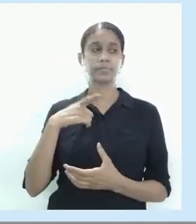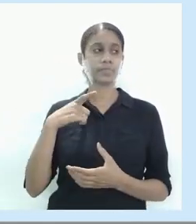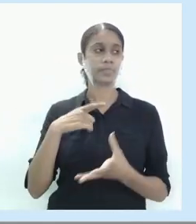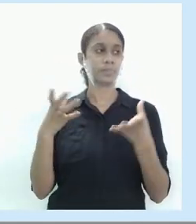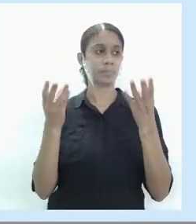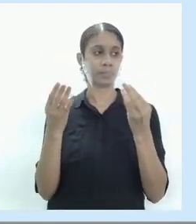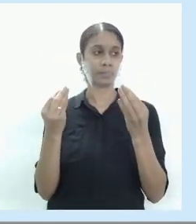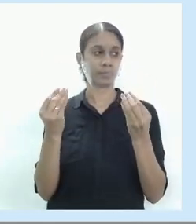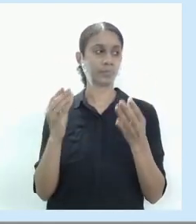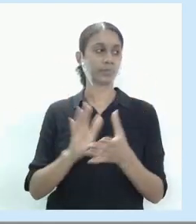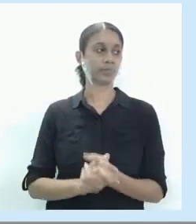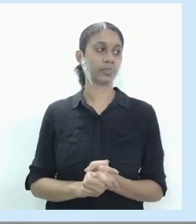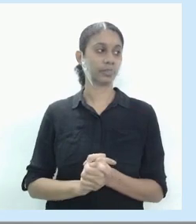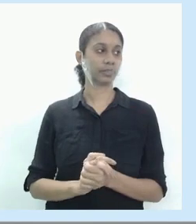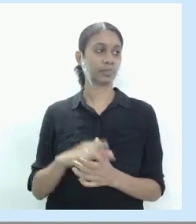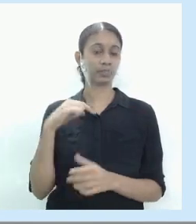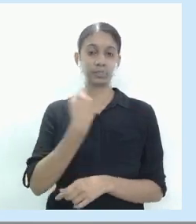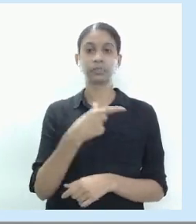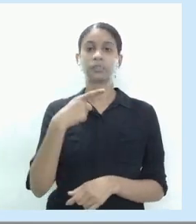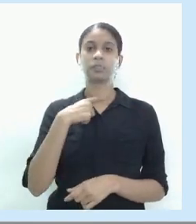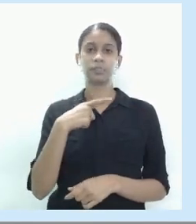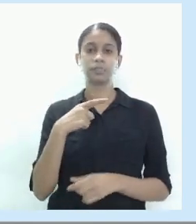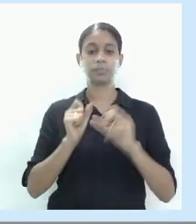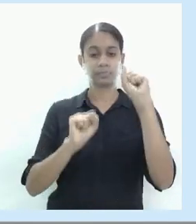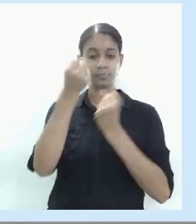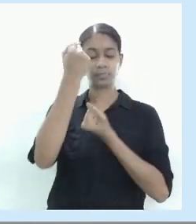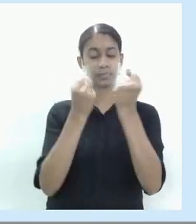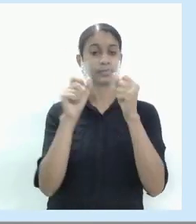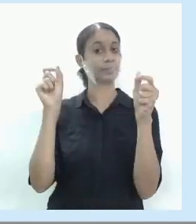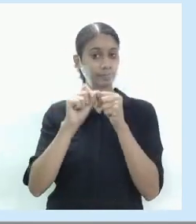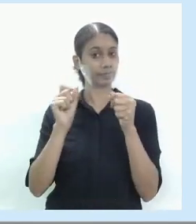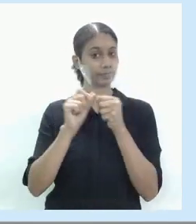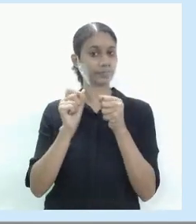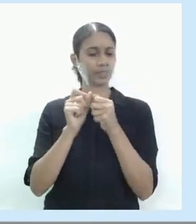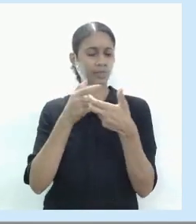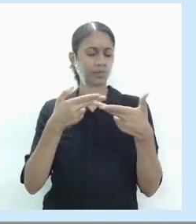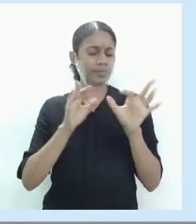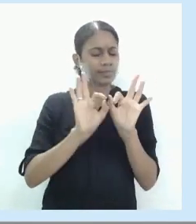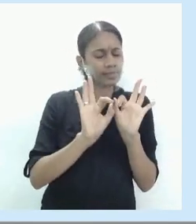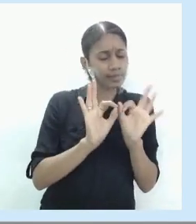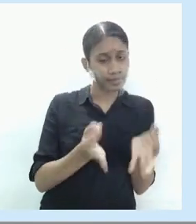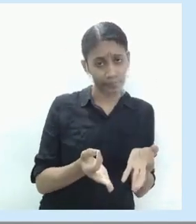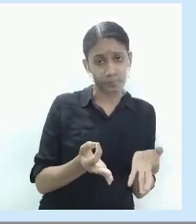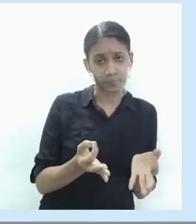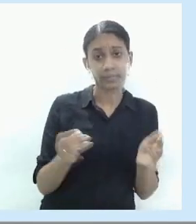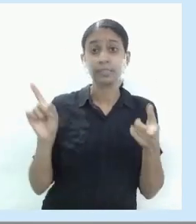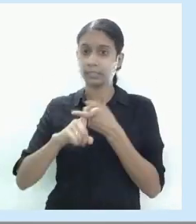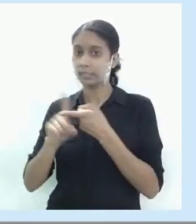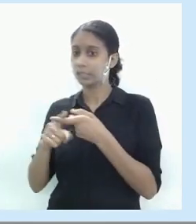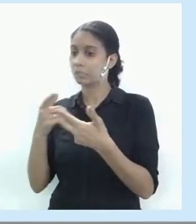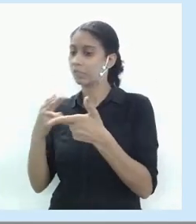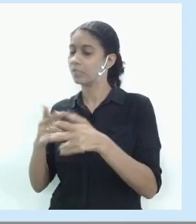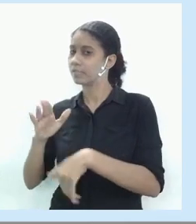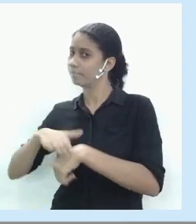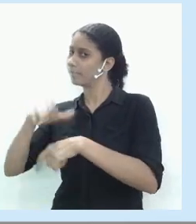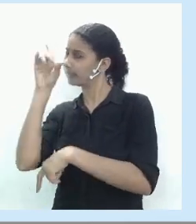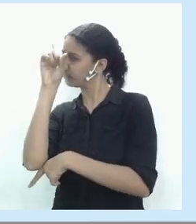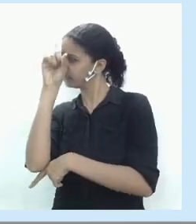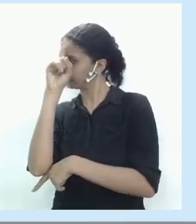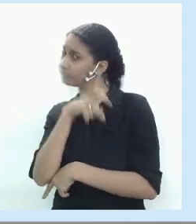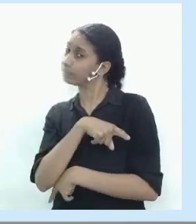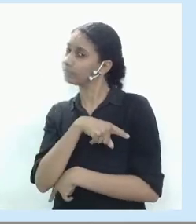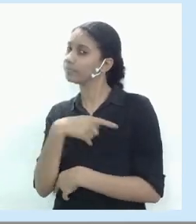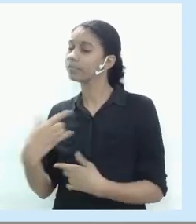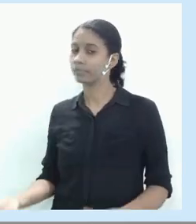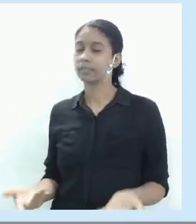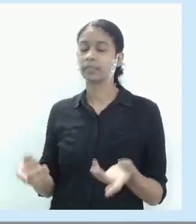industrialização. Nós temos aí indústrias que fazem das coisas mais simples as coisas mais complexas, tá?